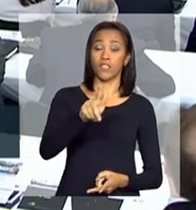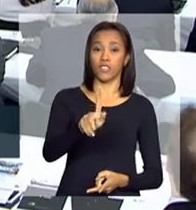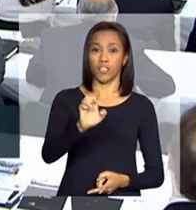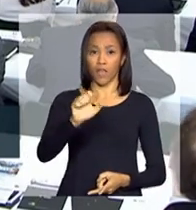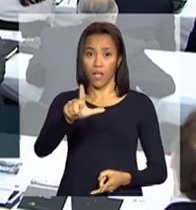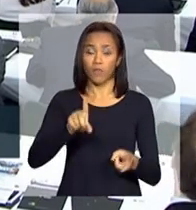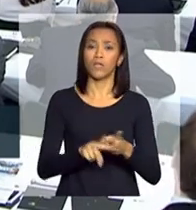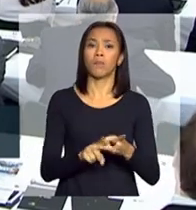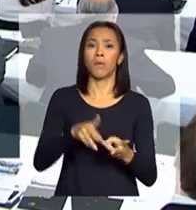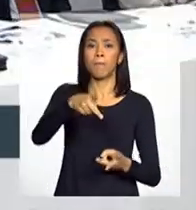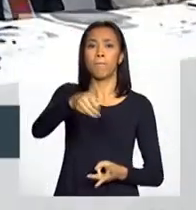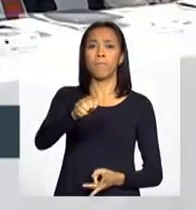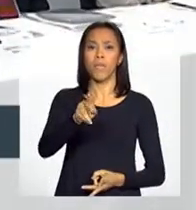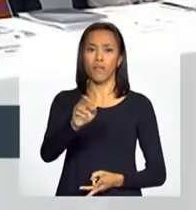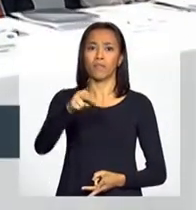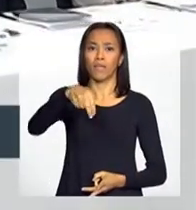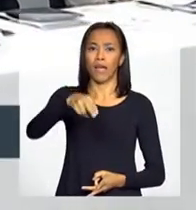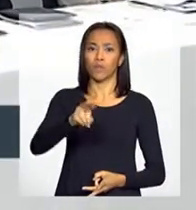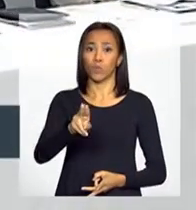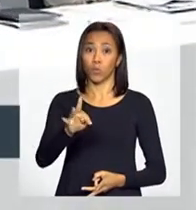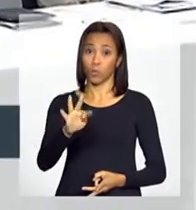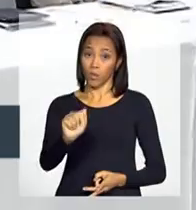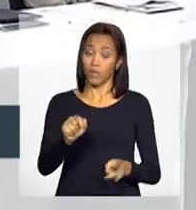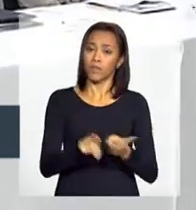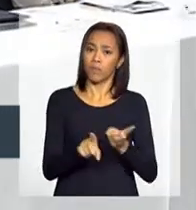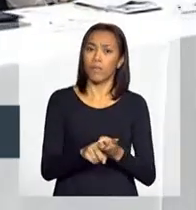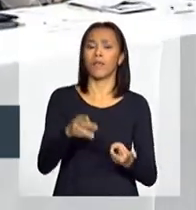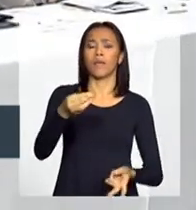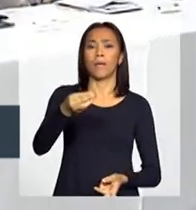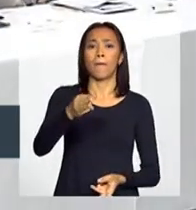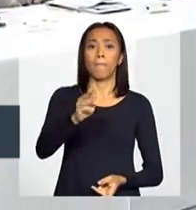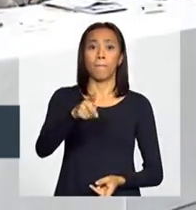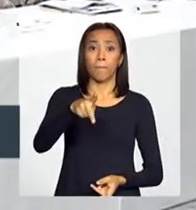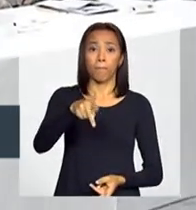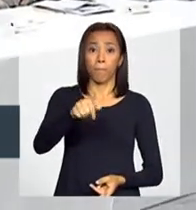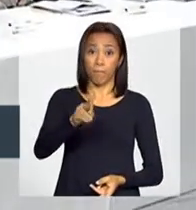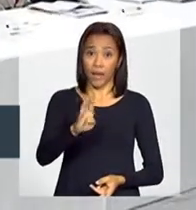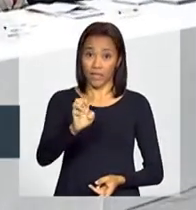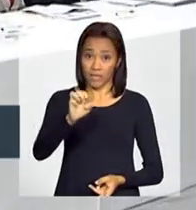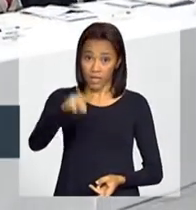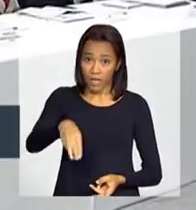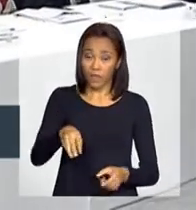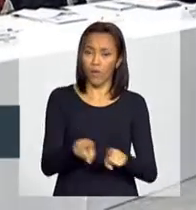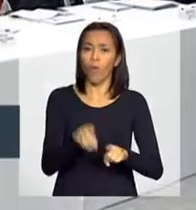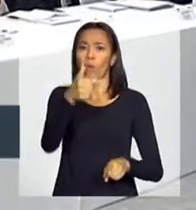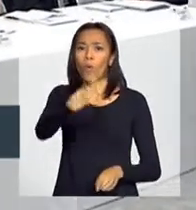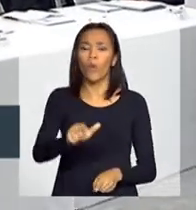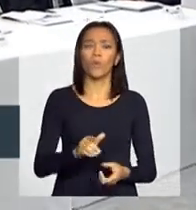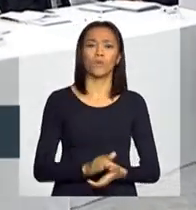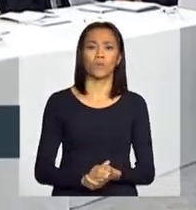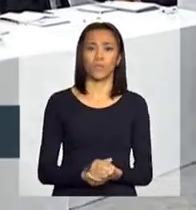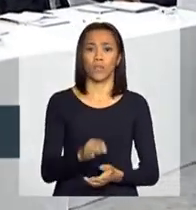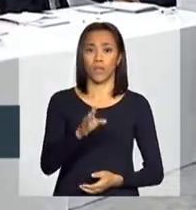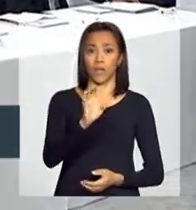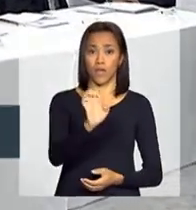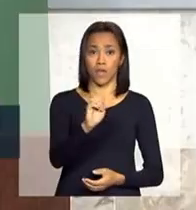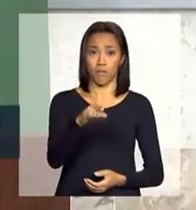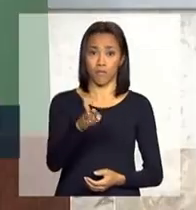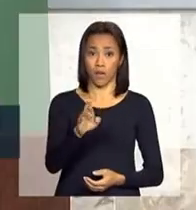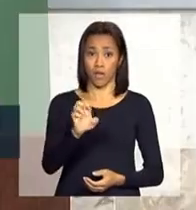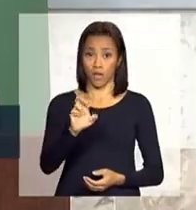o Pedro Passos, da Natura, o Carlos Fadigas, da Braskem, o Frederico Curado, da Embraer